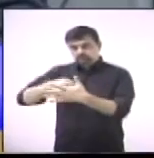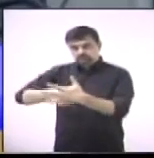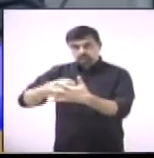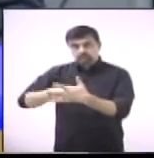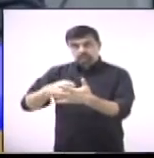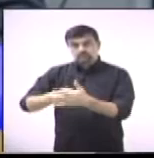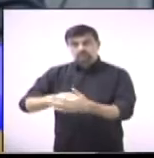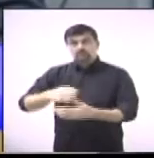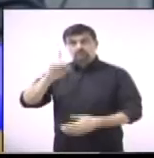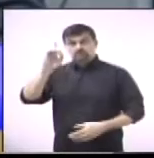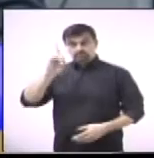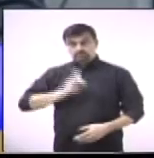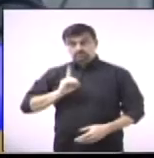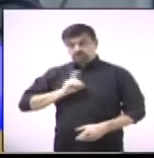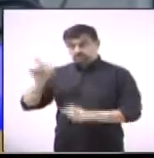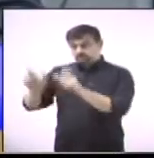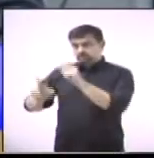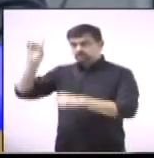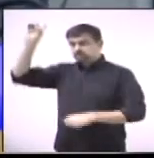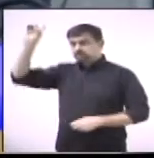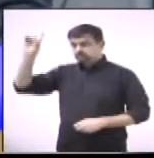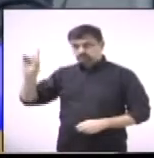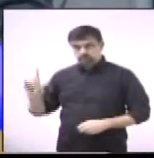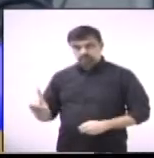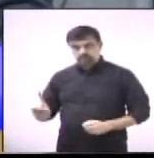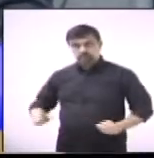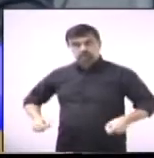Direitos das Pessoas com Deficiência, o Miguel Samuel.